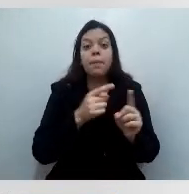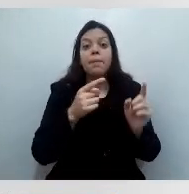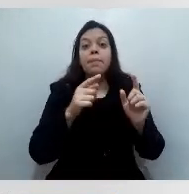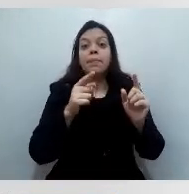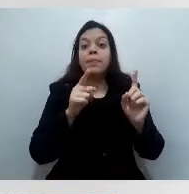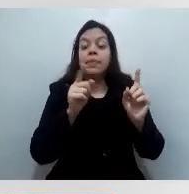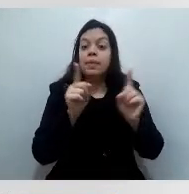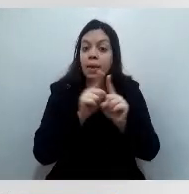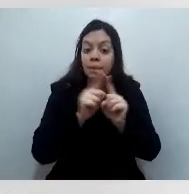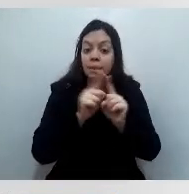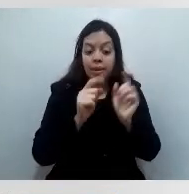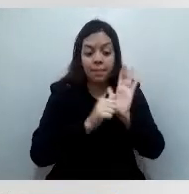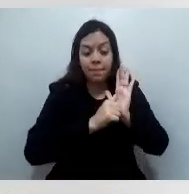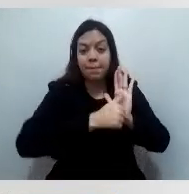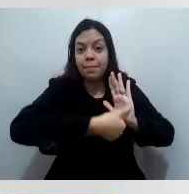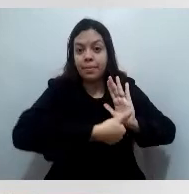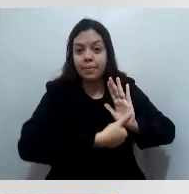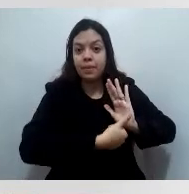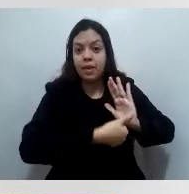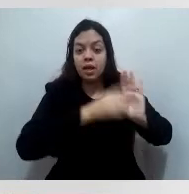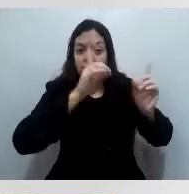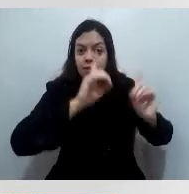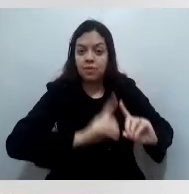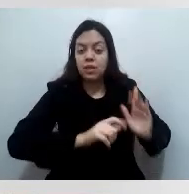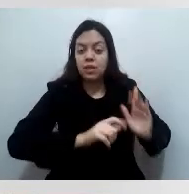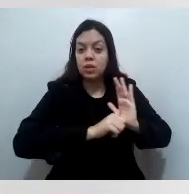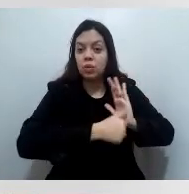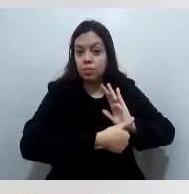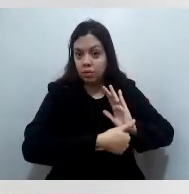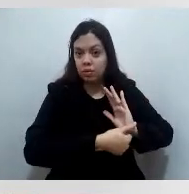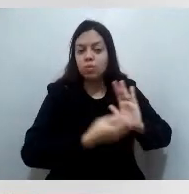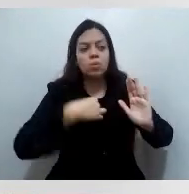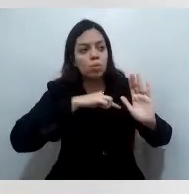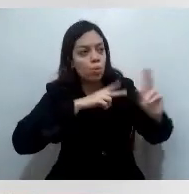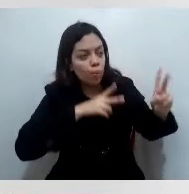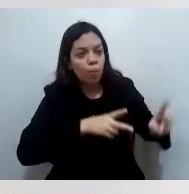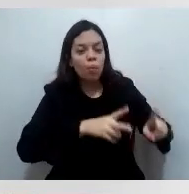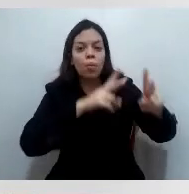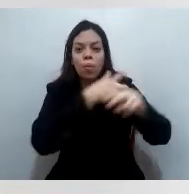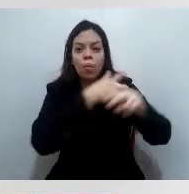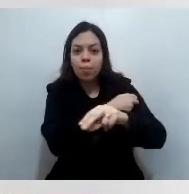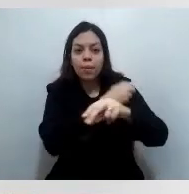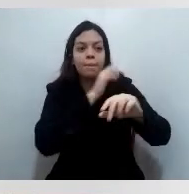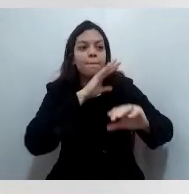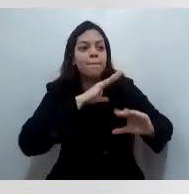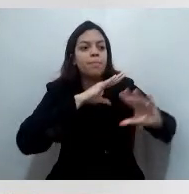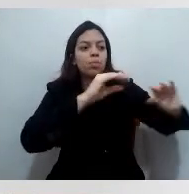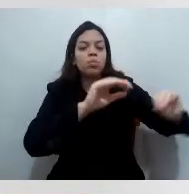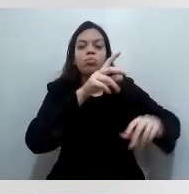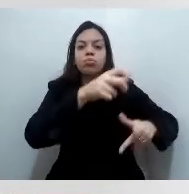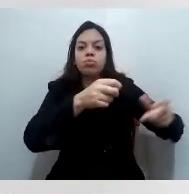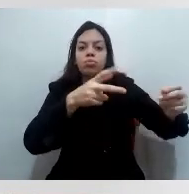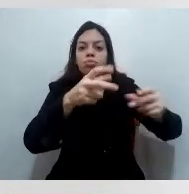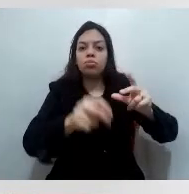Então, nós vamos avançar nesse grupo. Mas, nesse informe técnico, veio